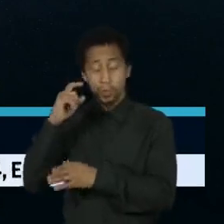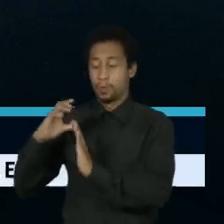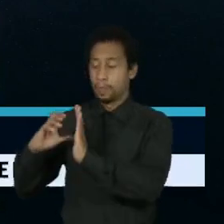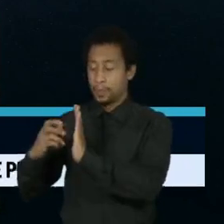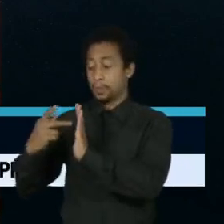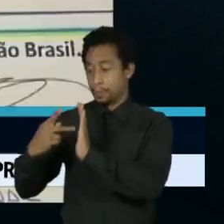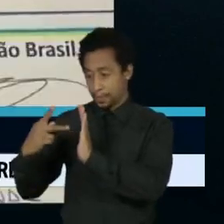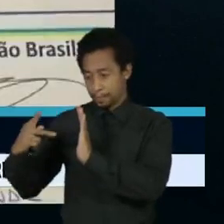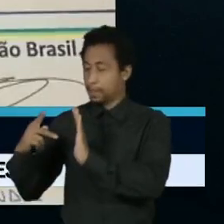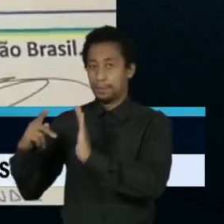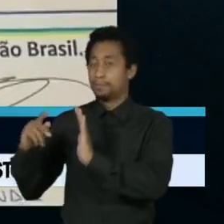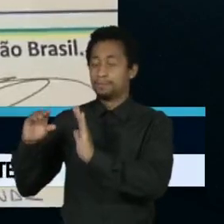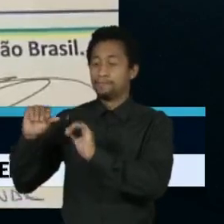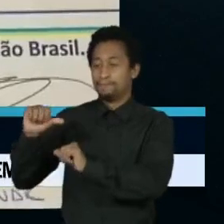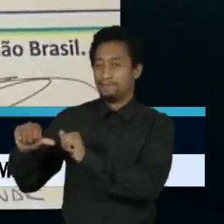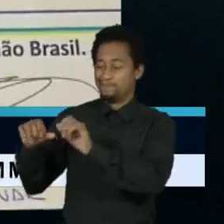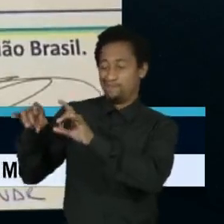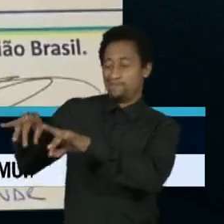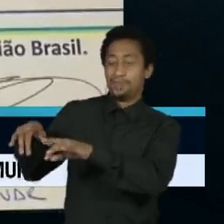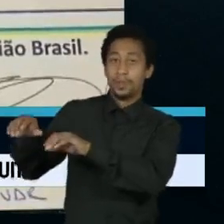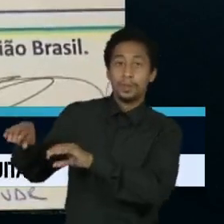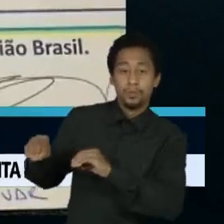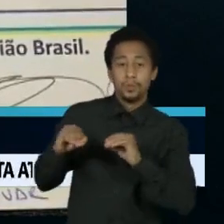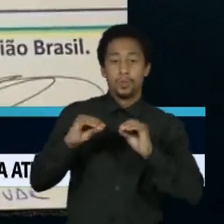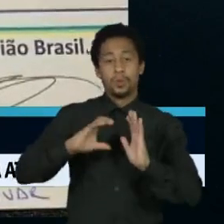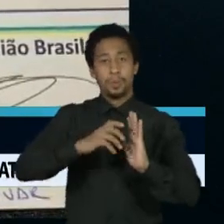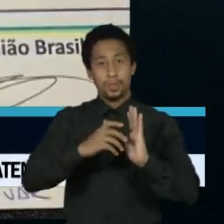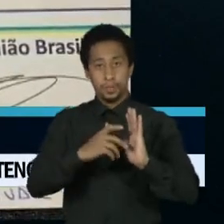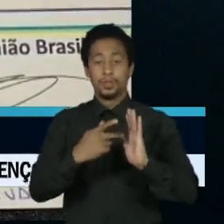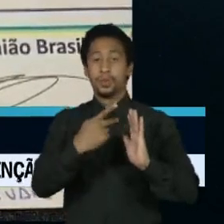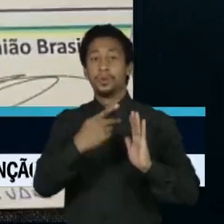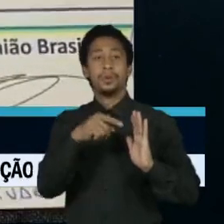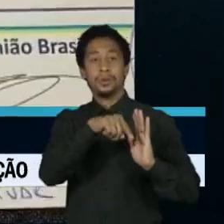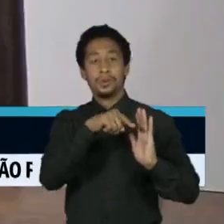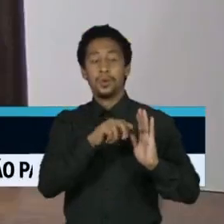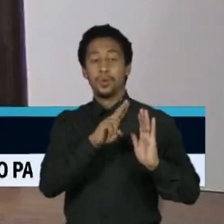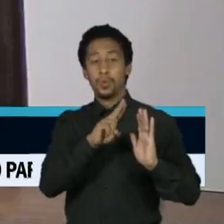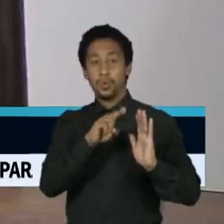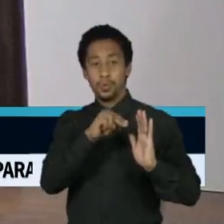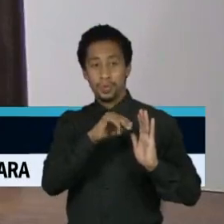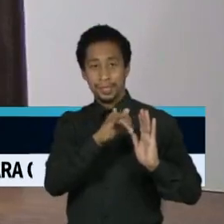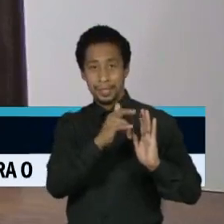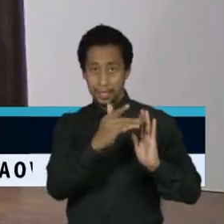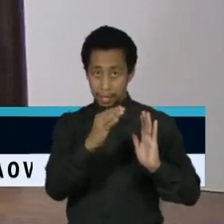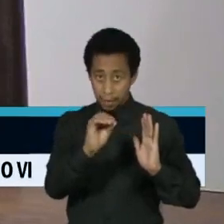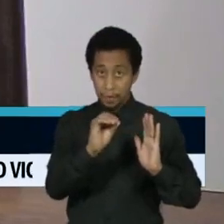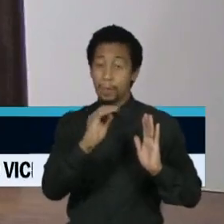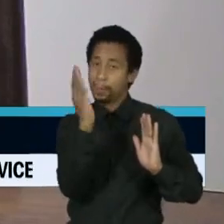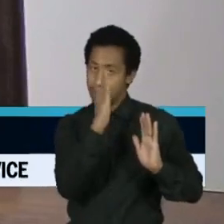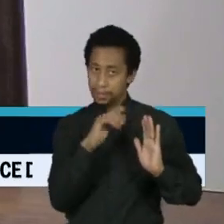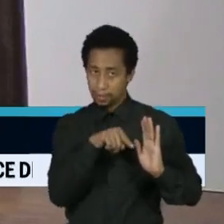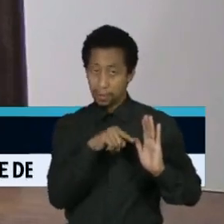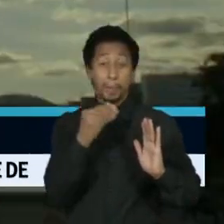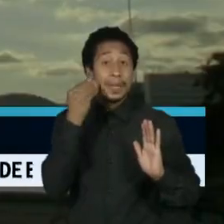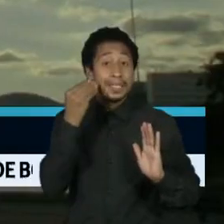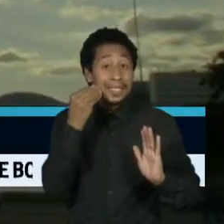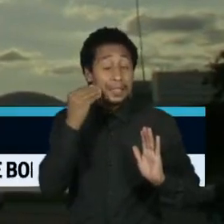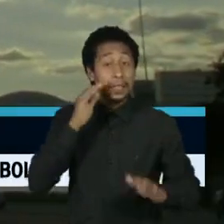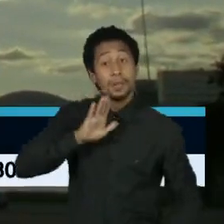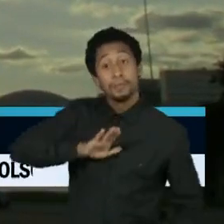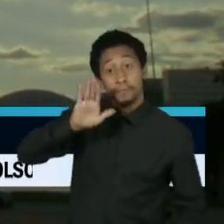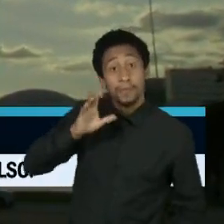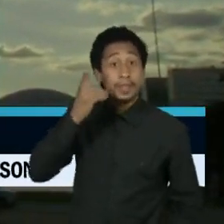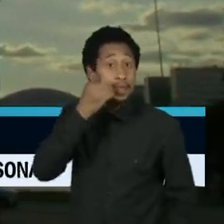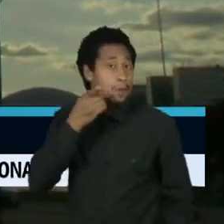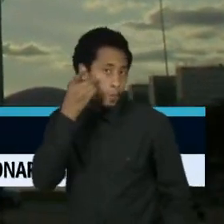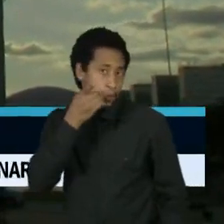troca de partido fez Moro, por enquanto, abrir mão da candidatura à presidência da República. Agora, vai tentar uma vaga na Câmara dos